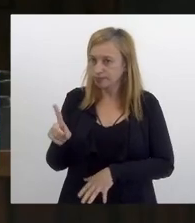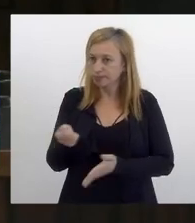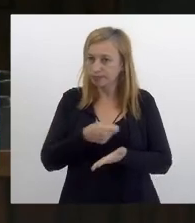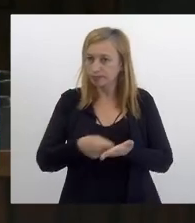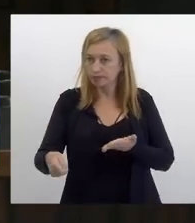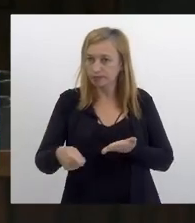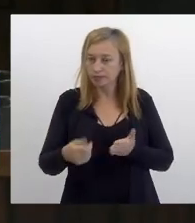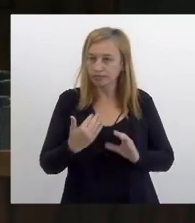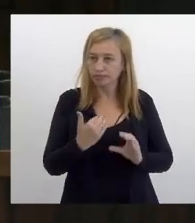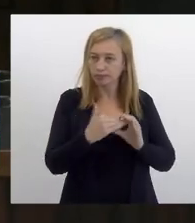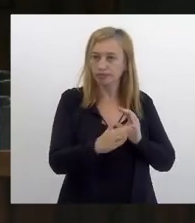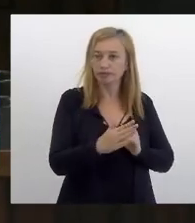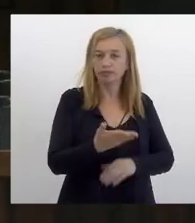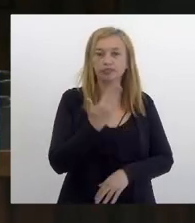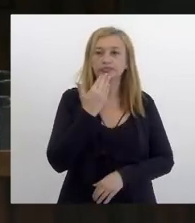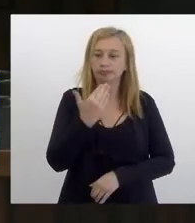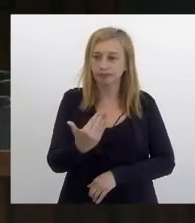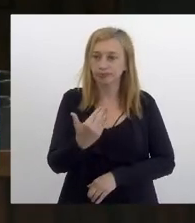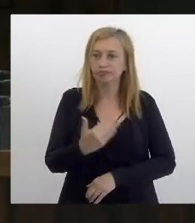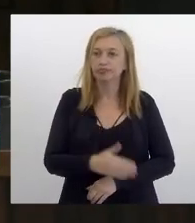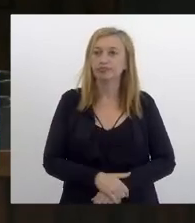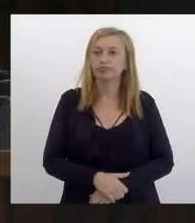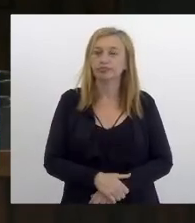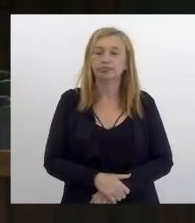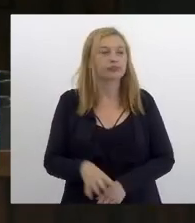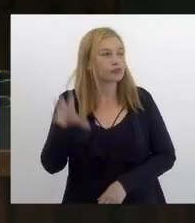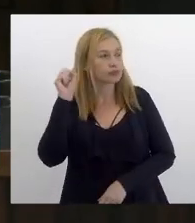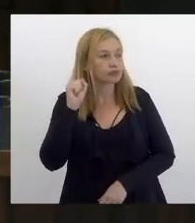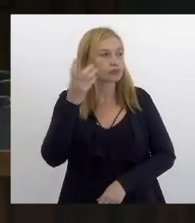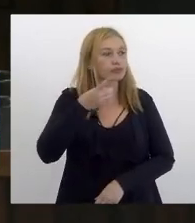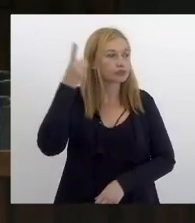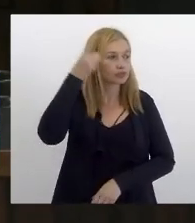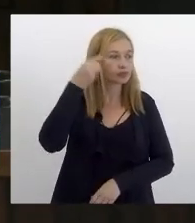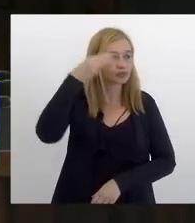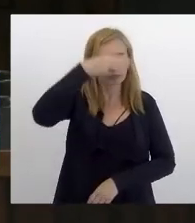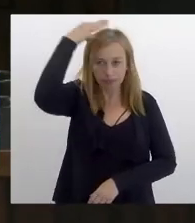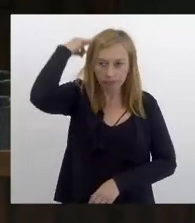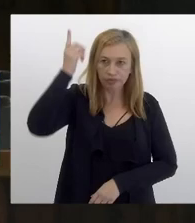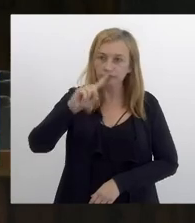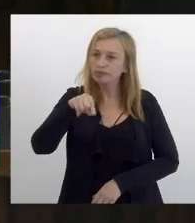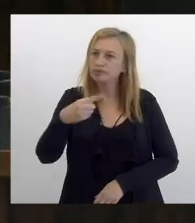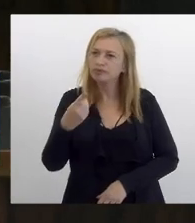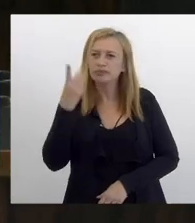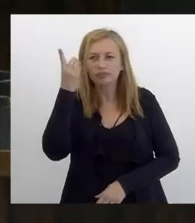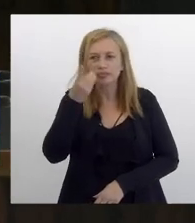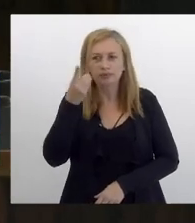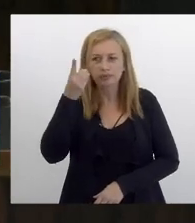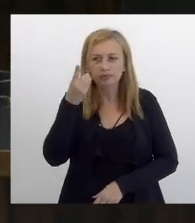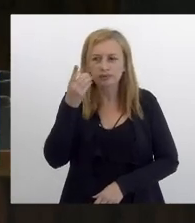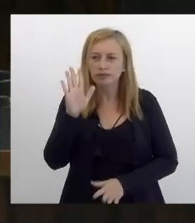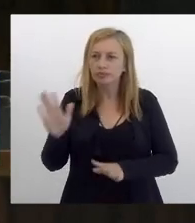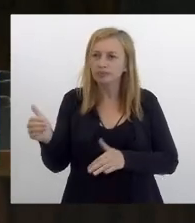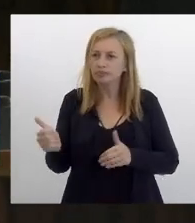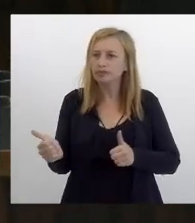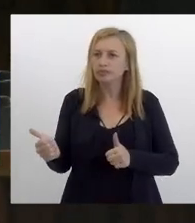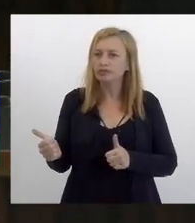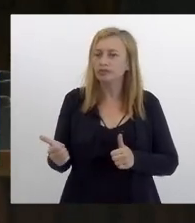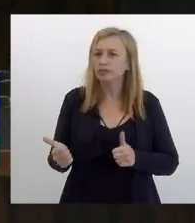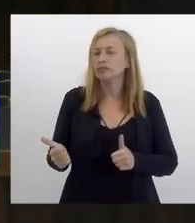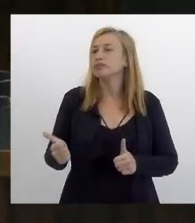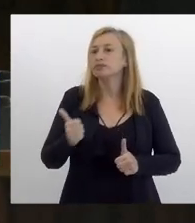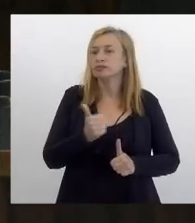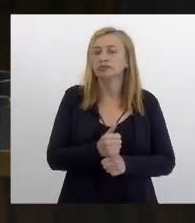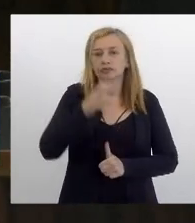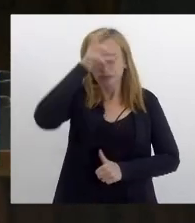encaminha as solicitações eu vou ouvir o deputado Márcio Pacheco mas já deputado passar a presidência para a